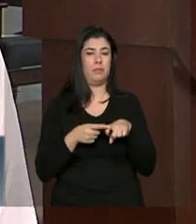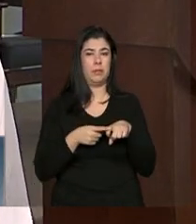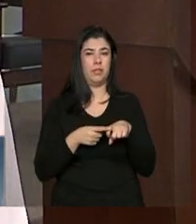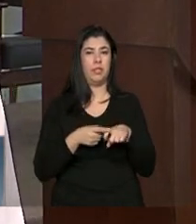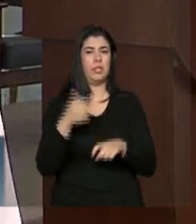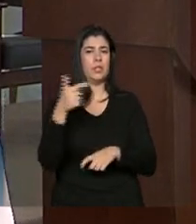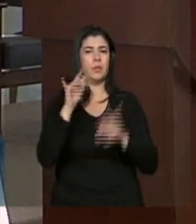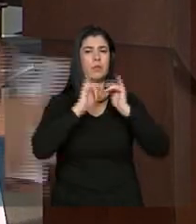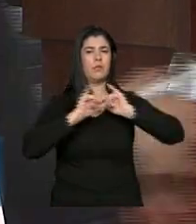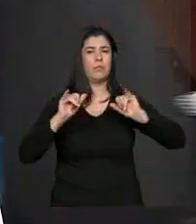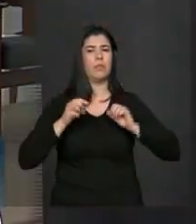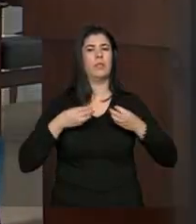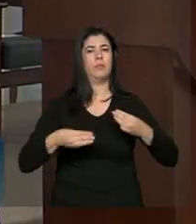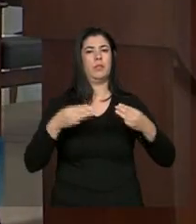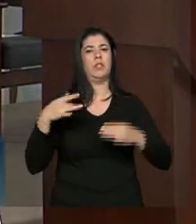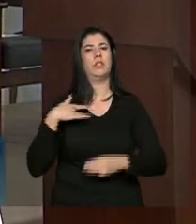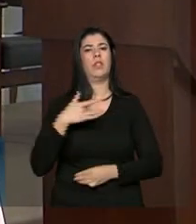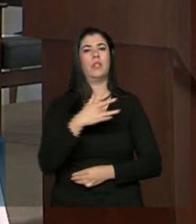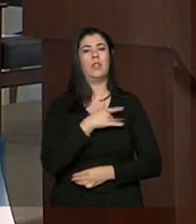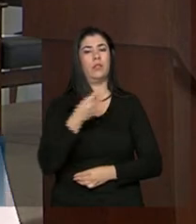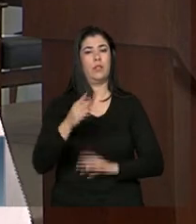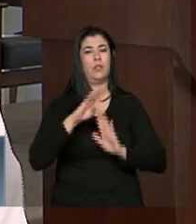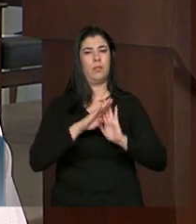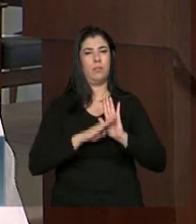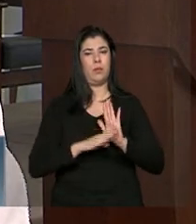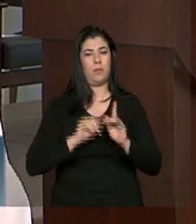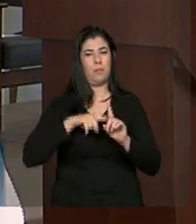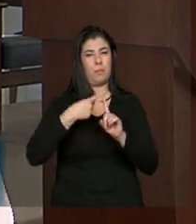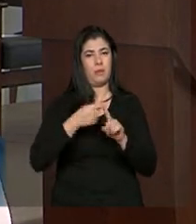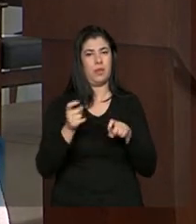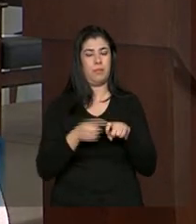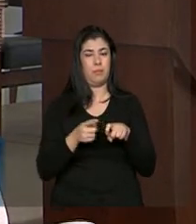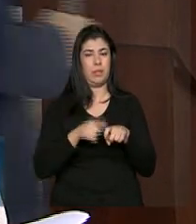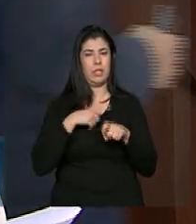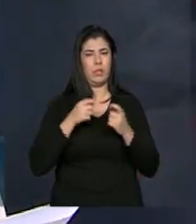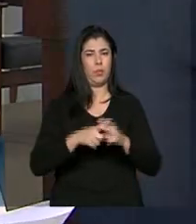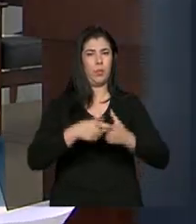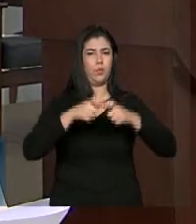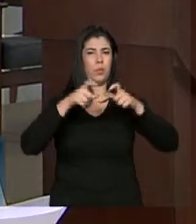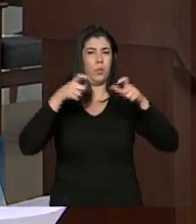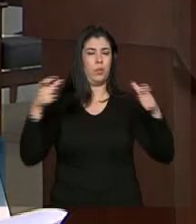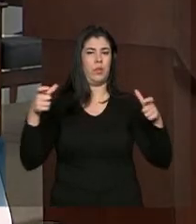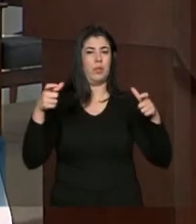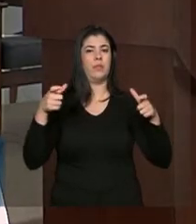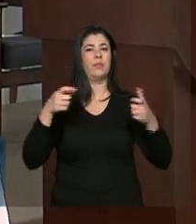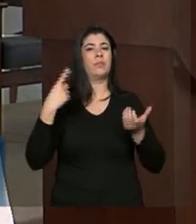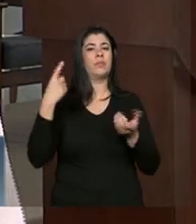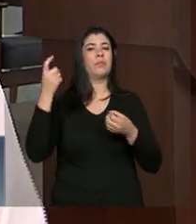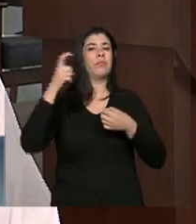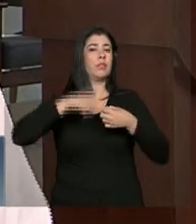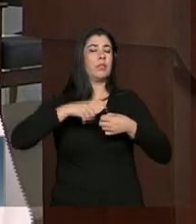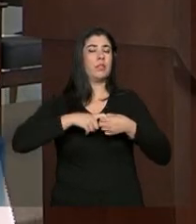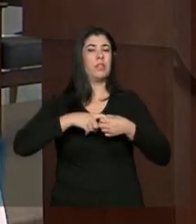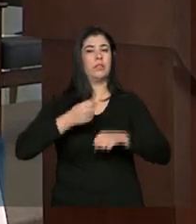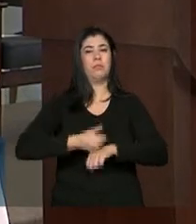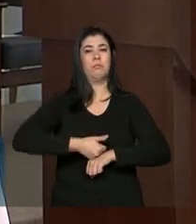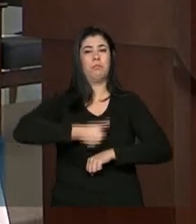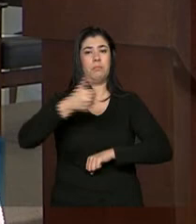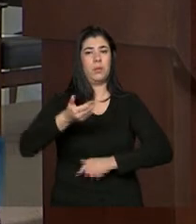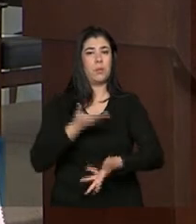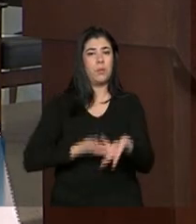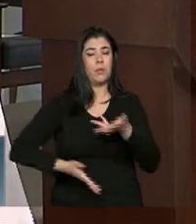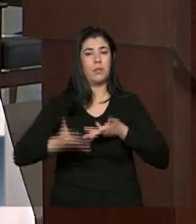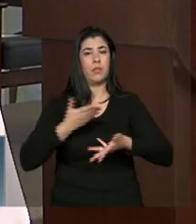segundo o Ministério da Saúde, o Mais Médicos faz parte de um amplo pacto para a melhoria do